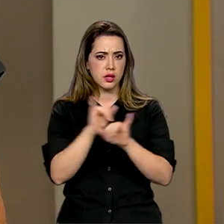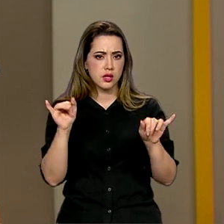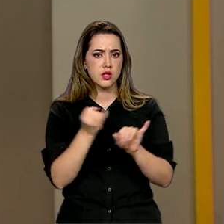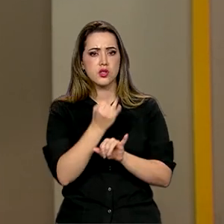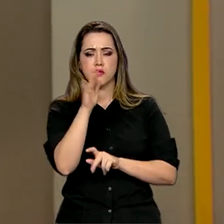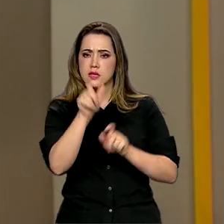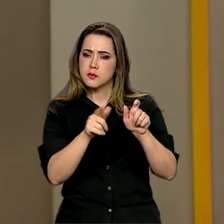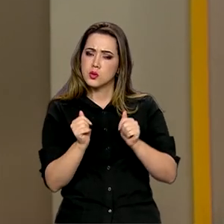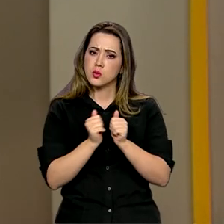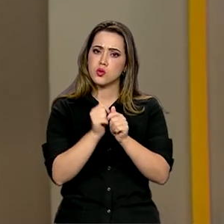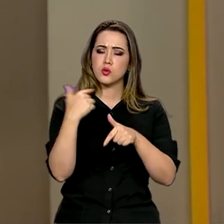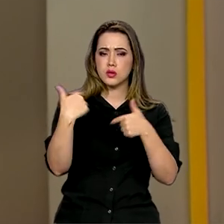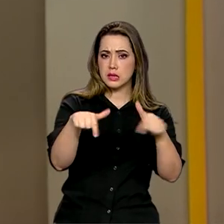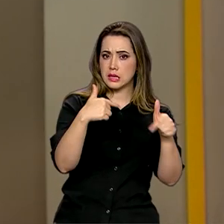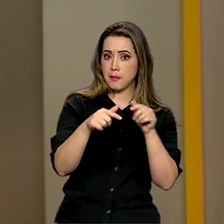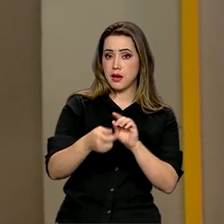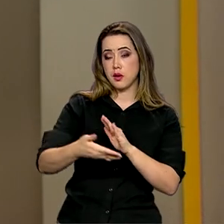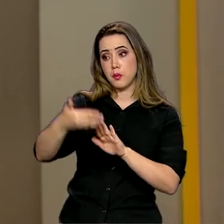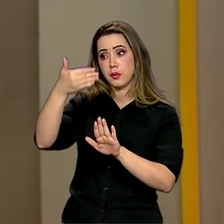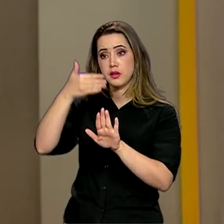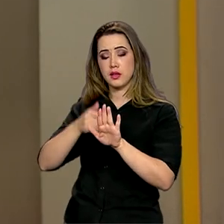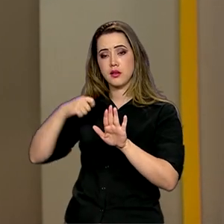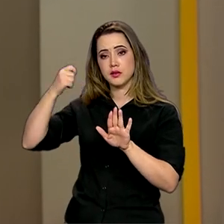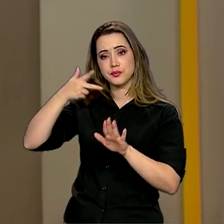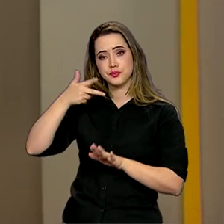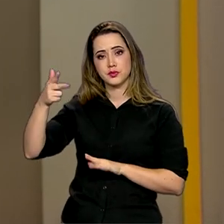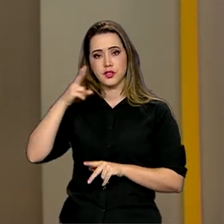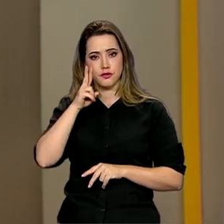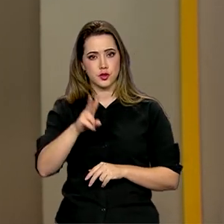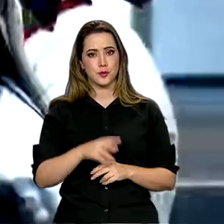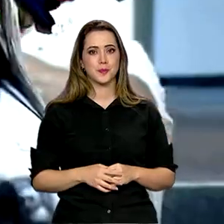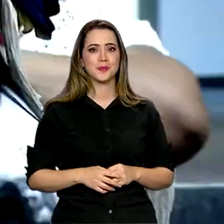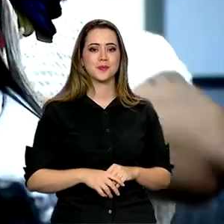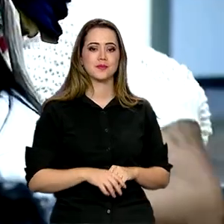gente envolvida por trás das câmeras? Confira aí na reportagem.